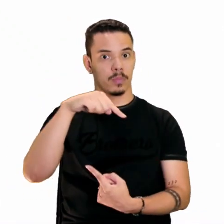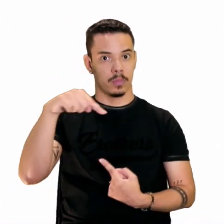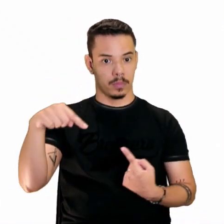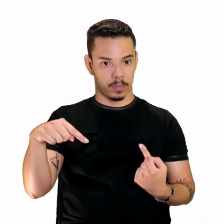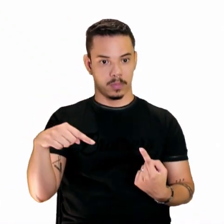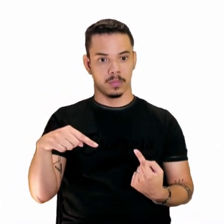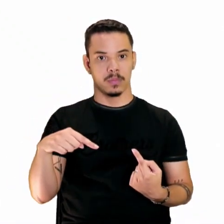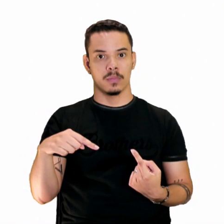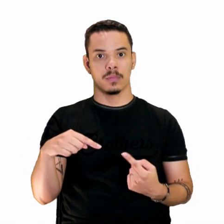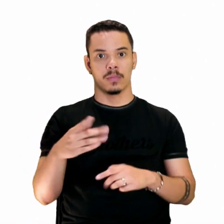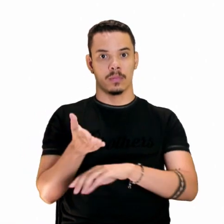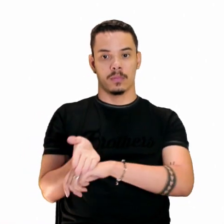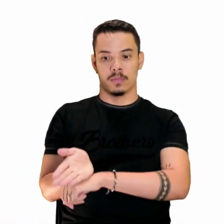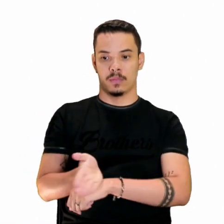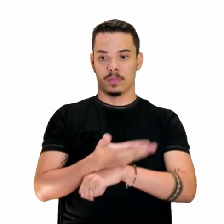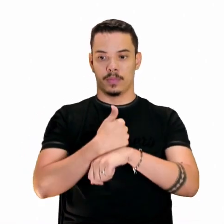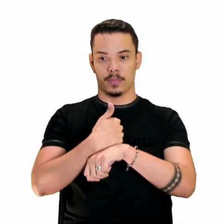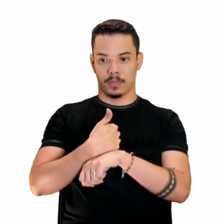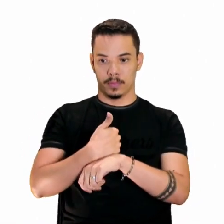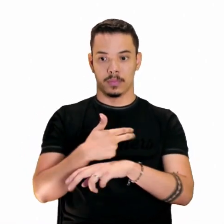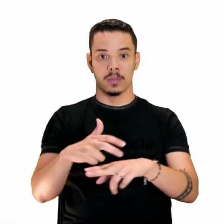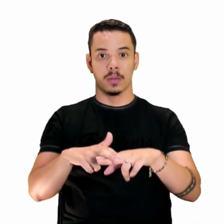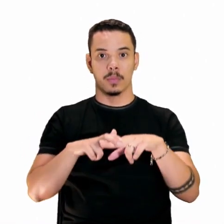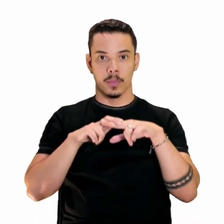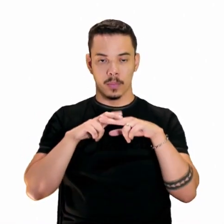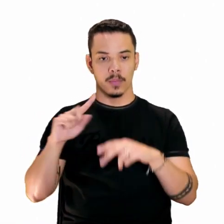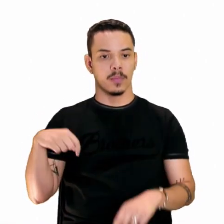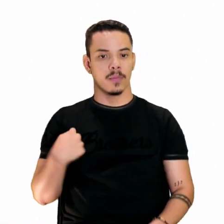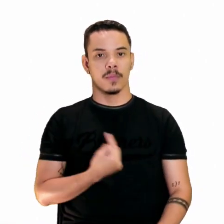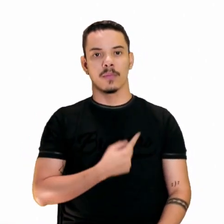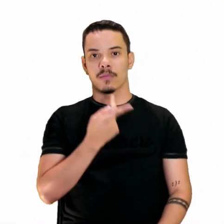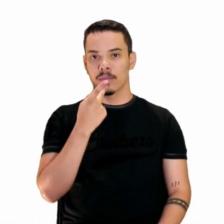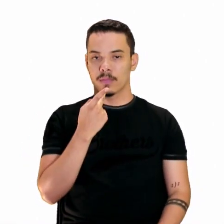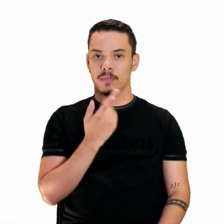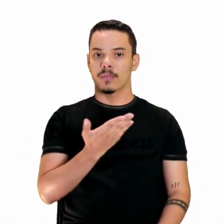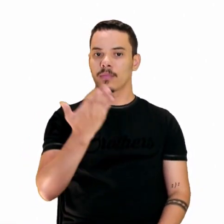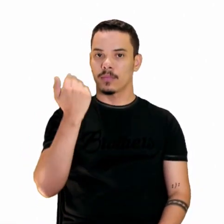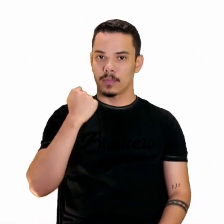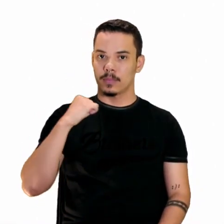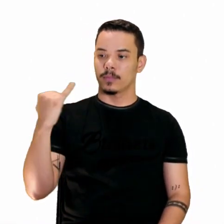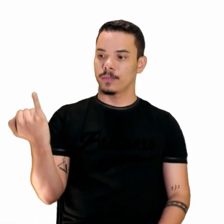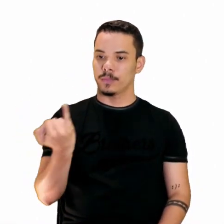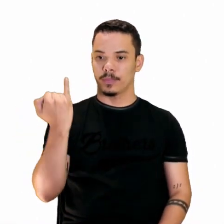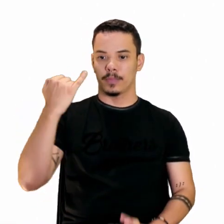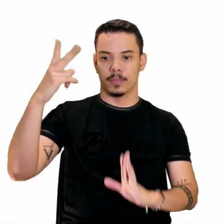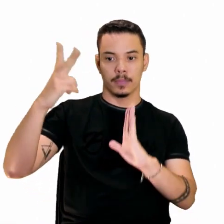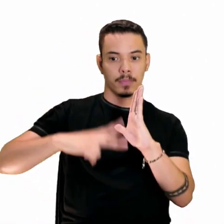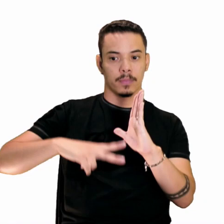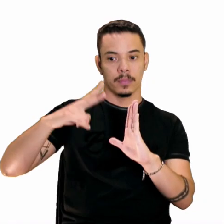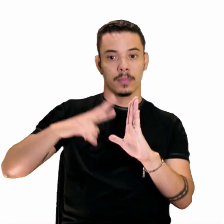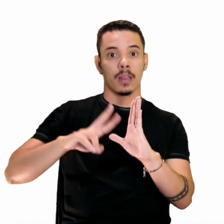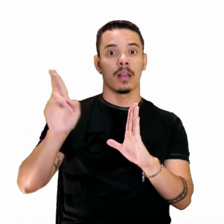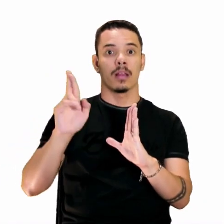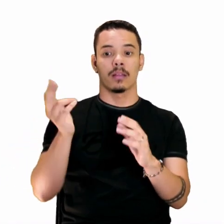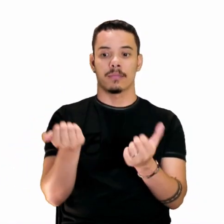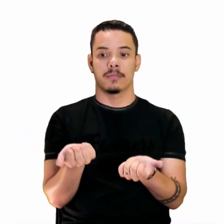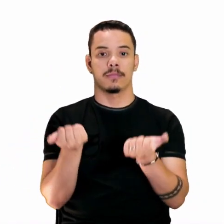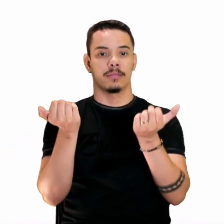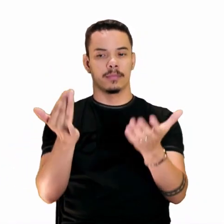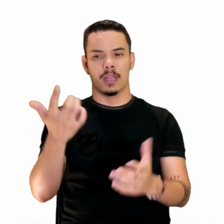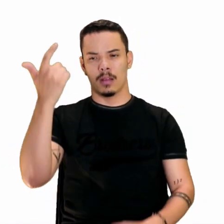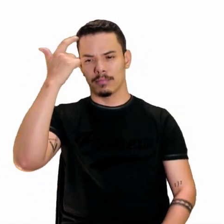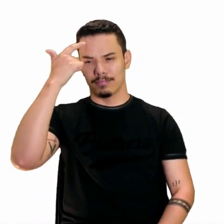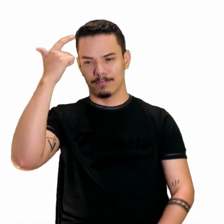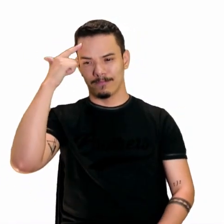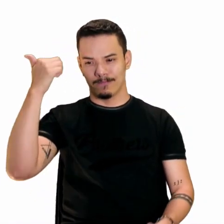conhecimento aí prévio, né? Por isso que a gente diz aí, vamos lá, leitura. Quem te dá essa bagagem